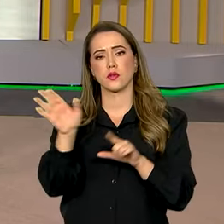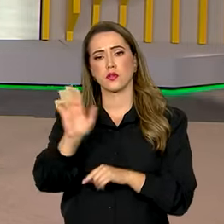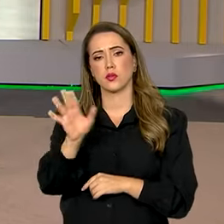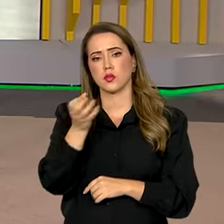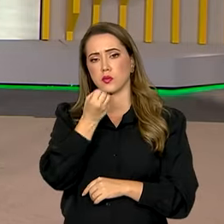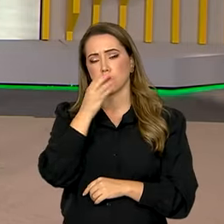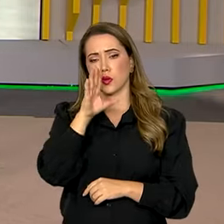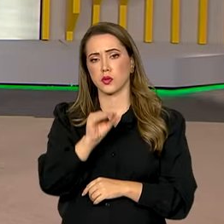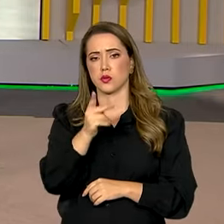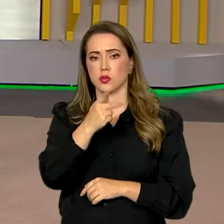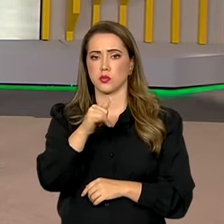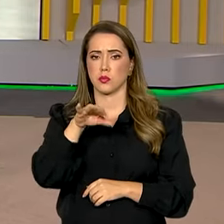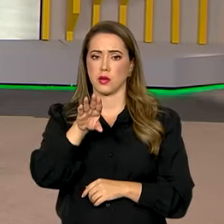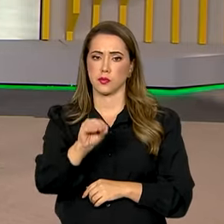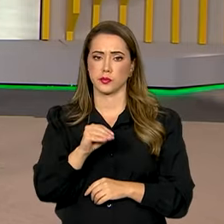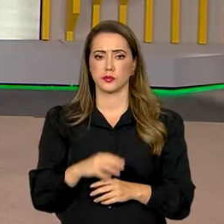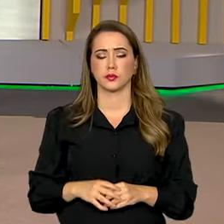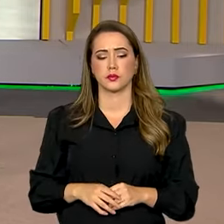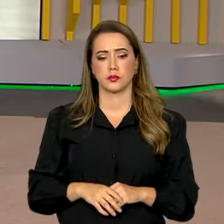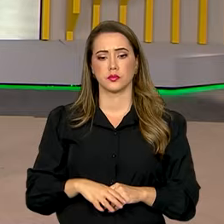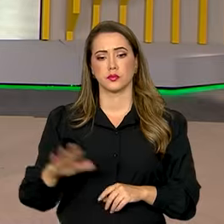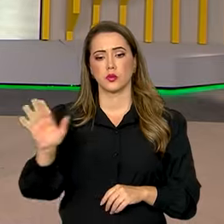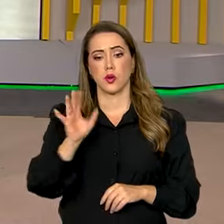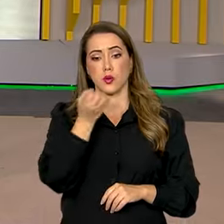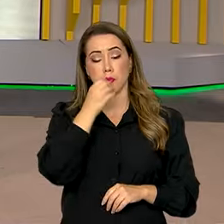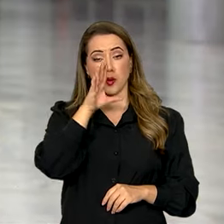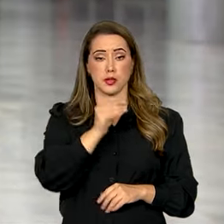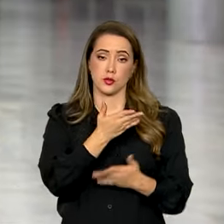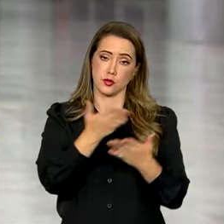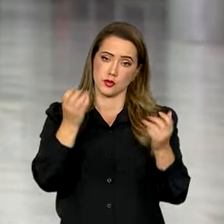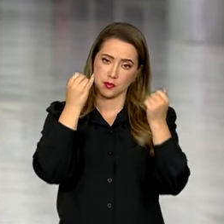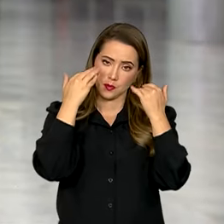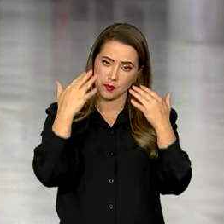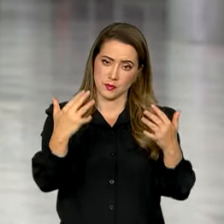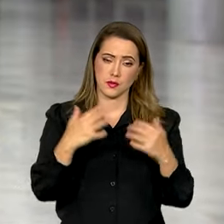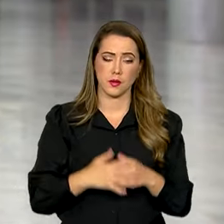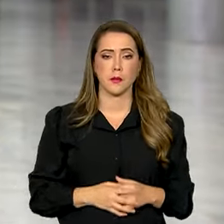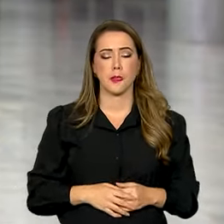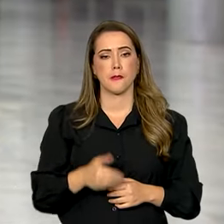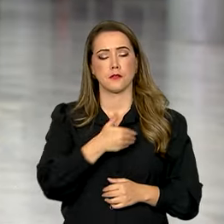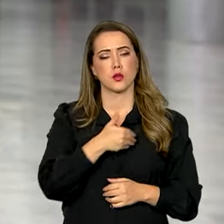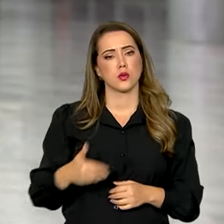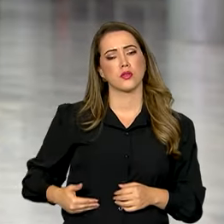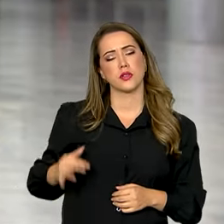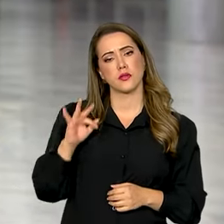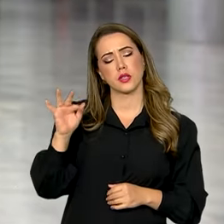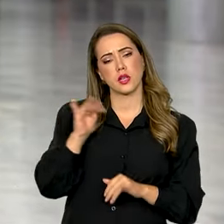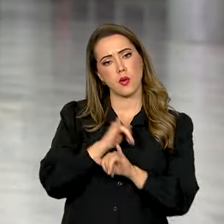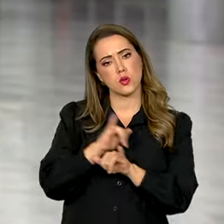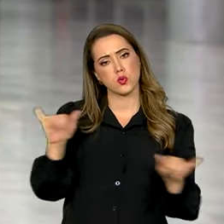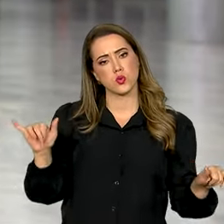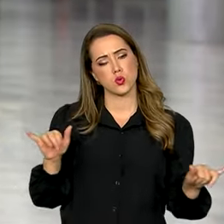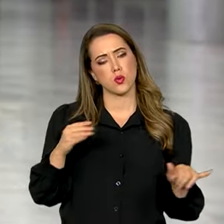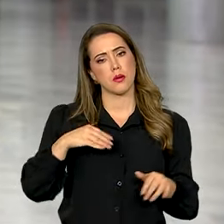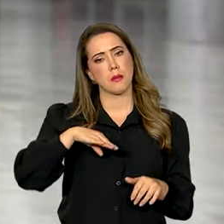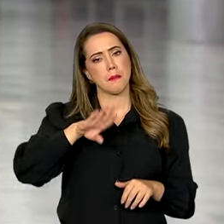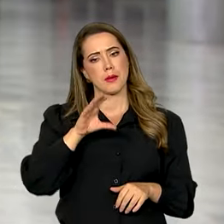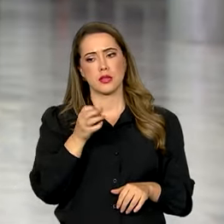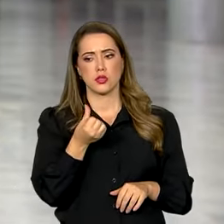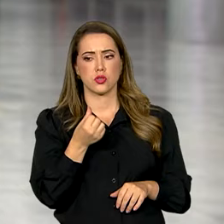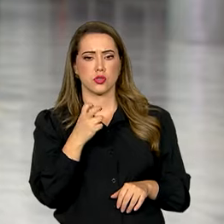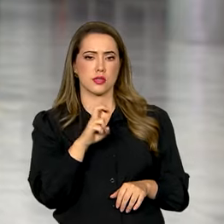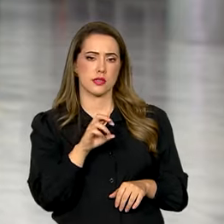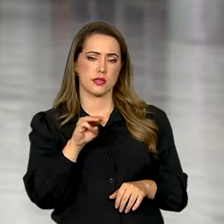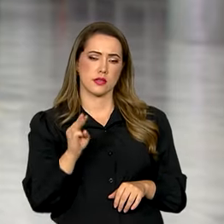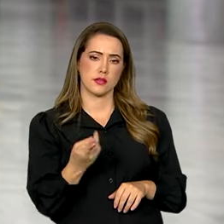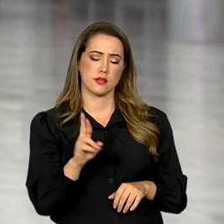Olá, Pablo, boa noite. Boa noite, Carol, Roberto e a você que nos assiste. O Governo Federal anunciou mais de R 65